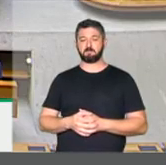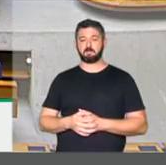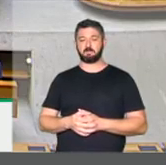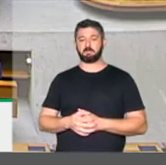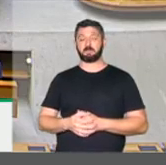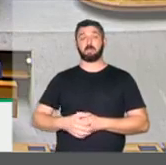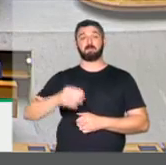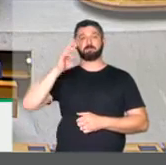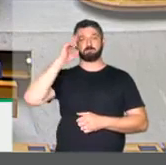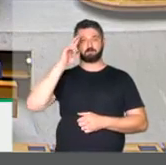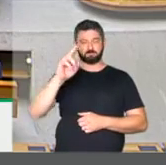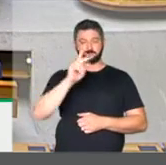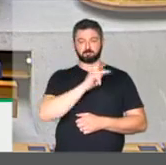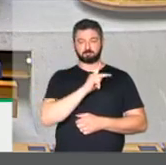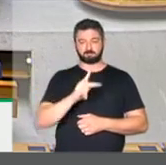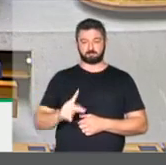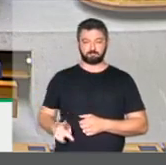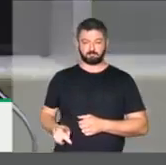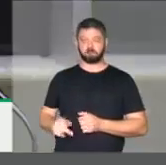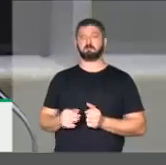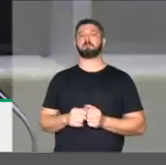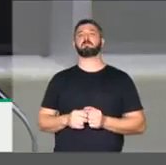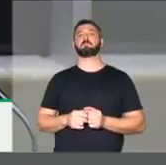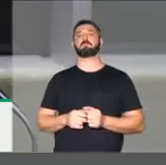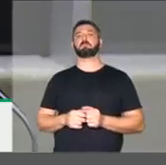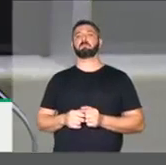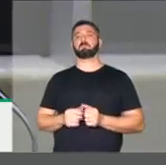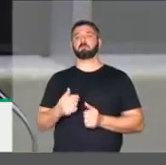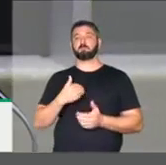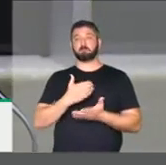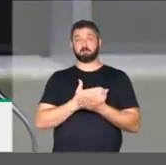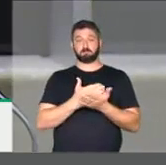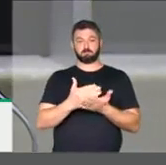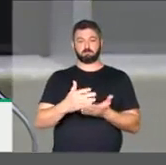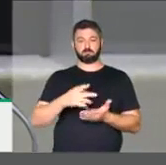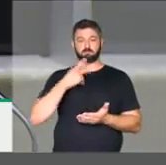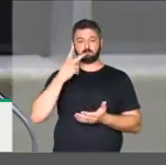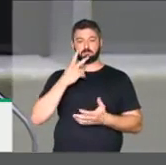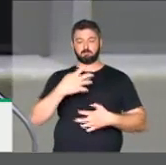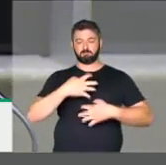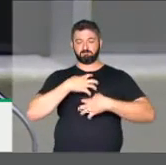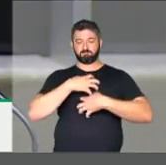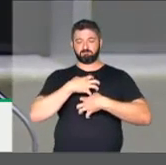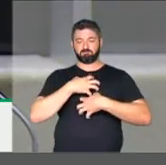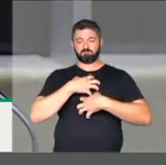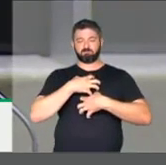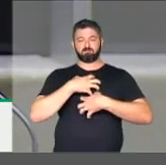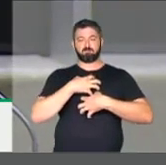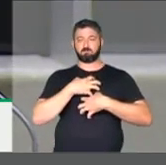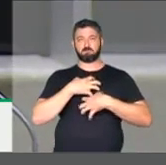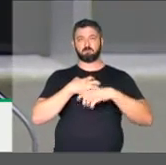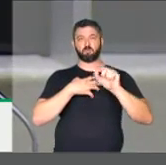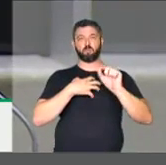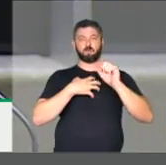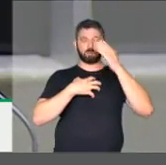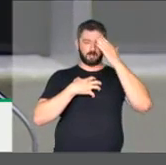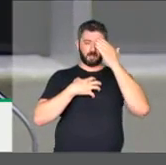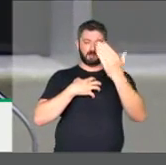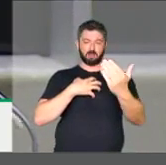Senhor presidente, eu começo essa minha fala com um sentimento de agradecimento.